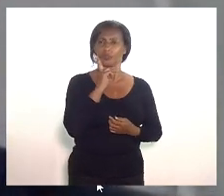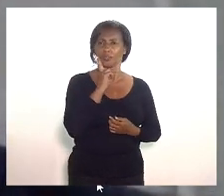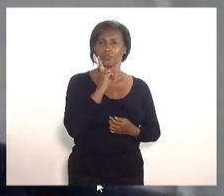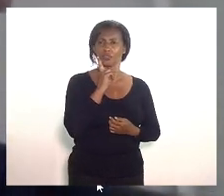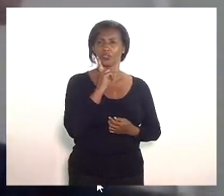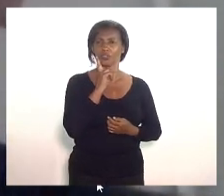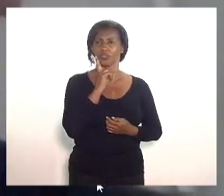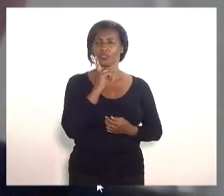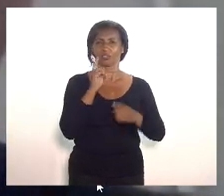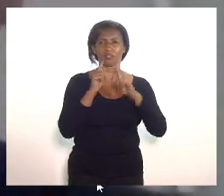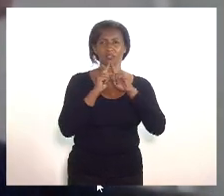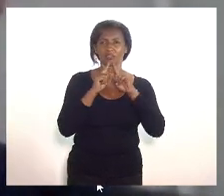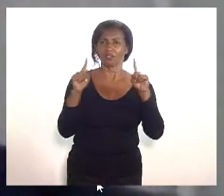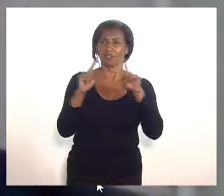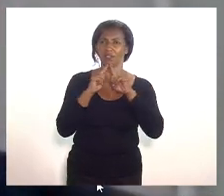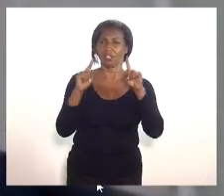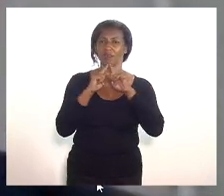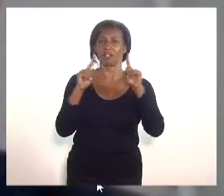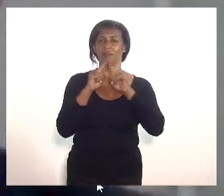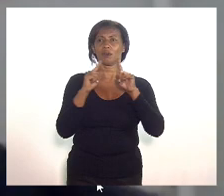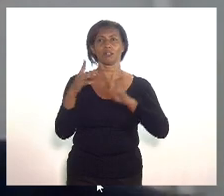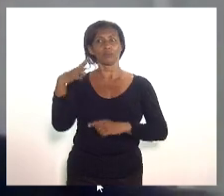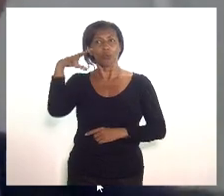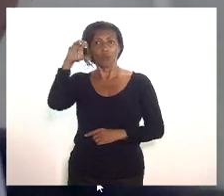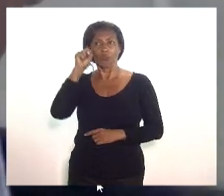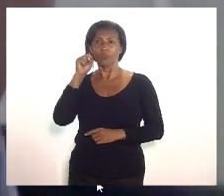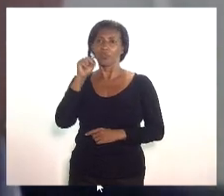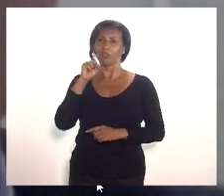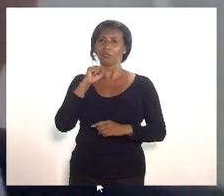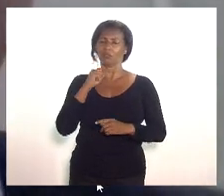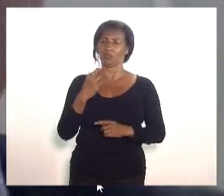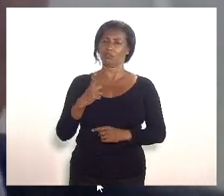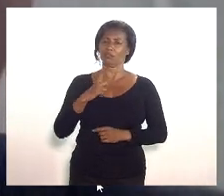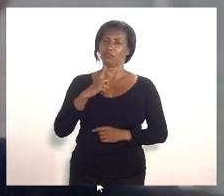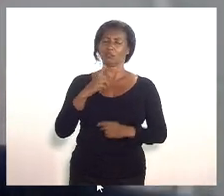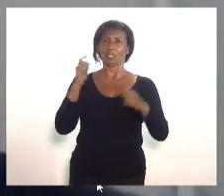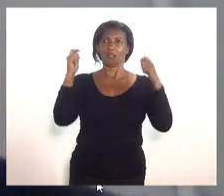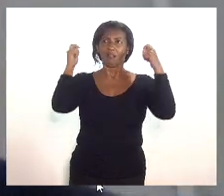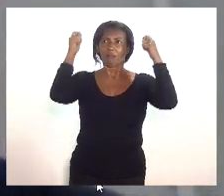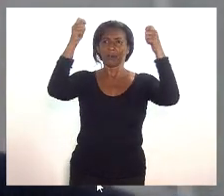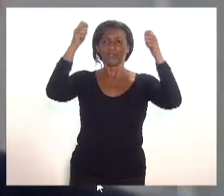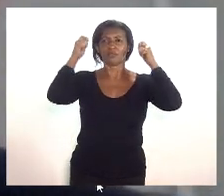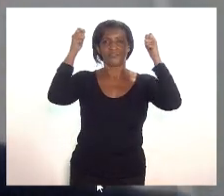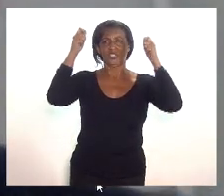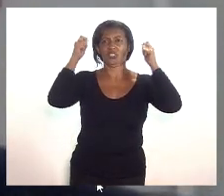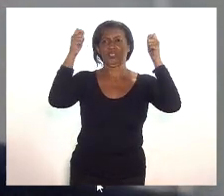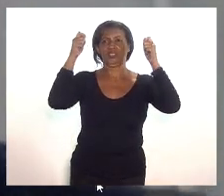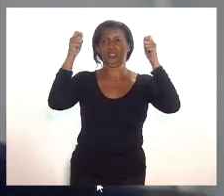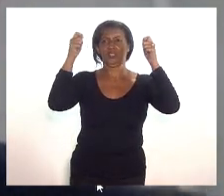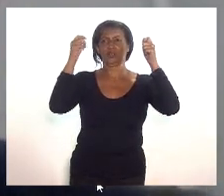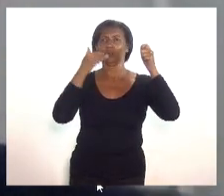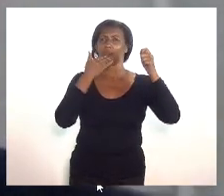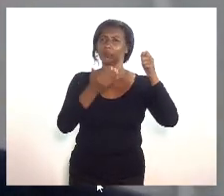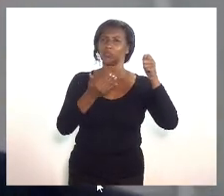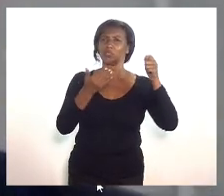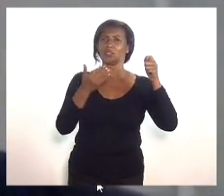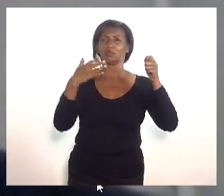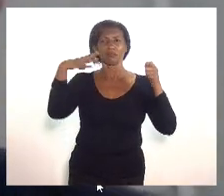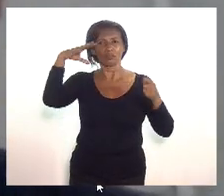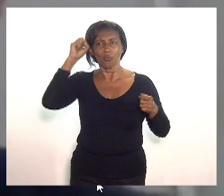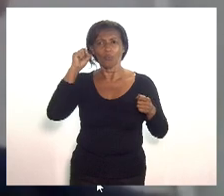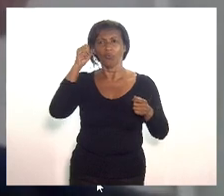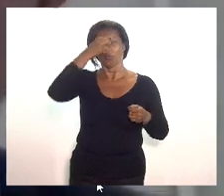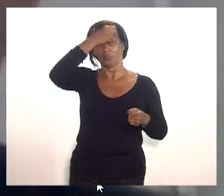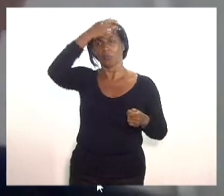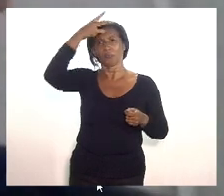estarem clamando para serem ouvidos estarem se manifestando nas ruas pedindo para serem escutados e